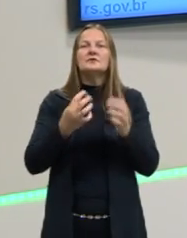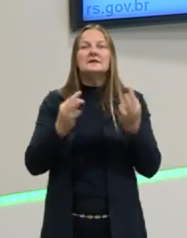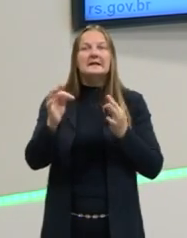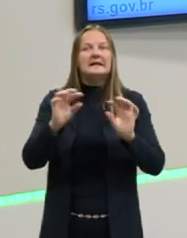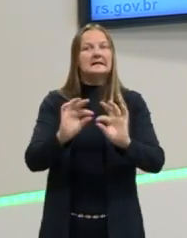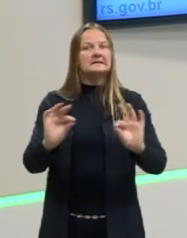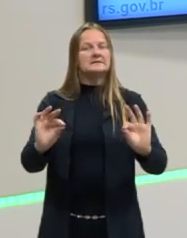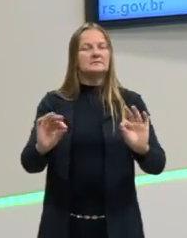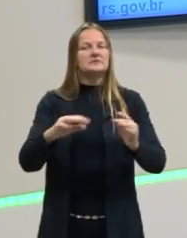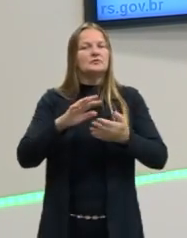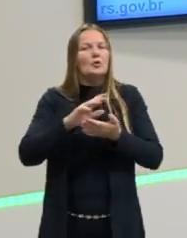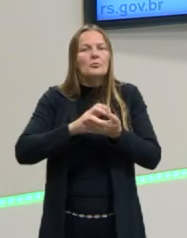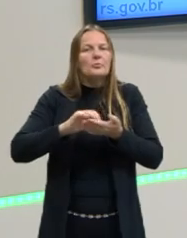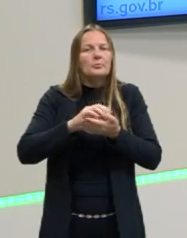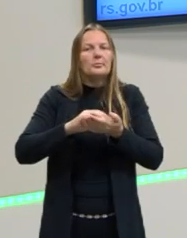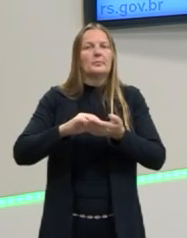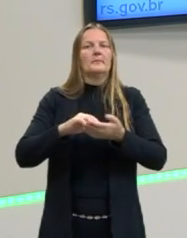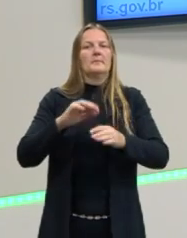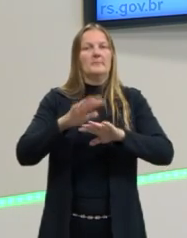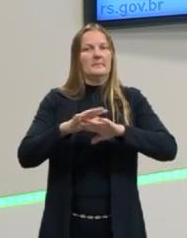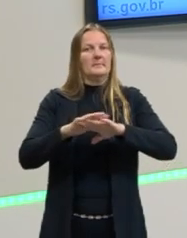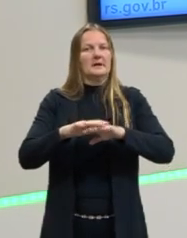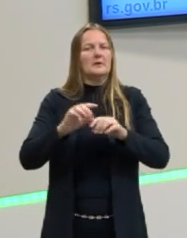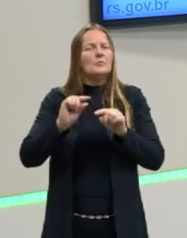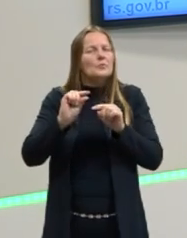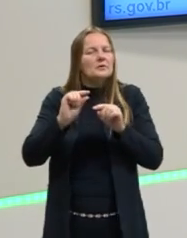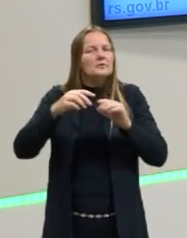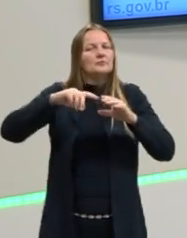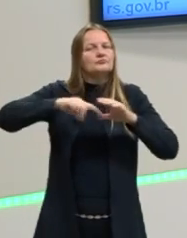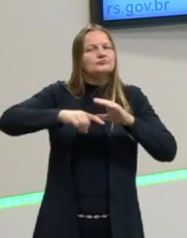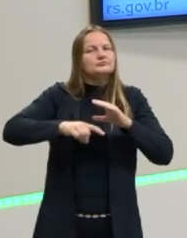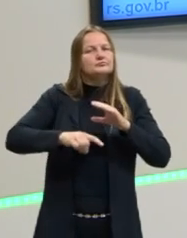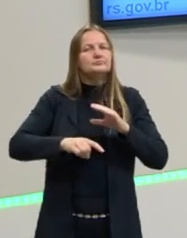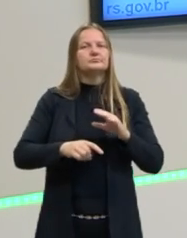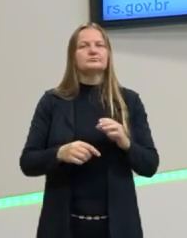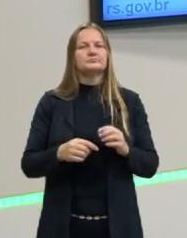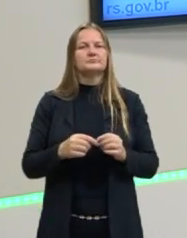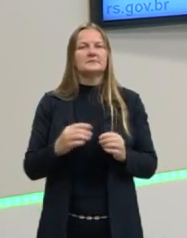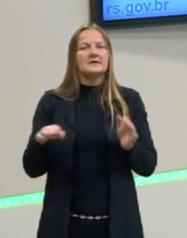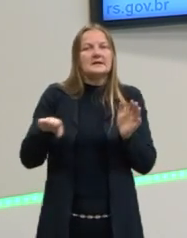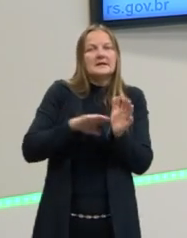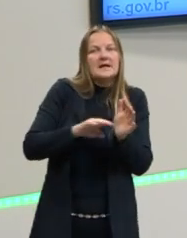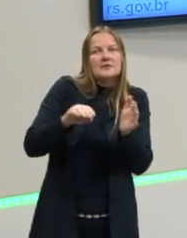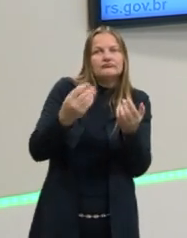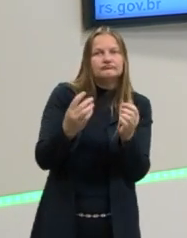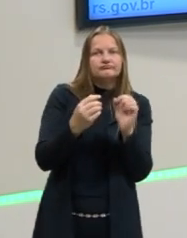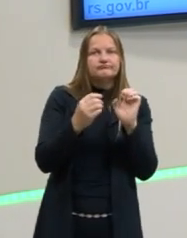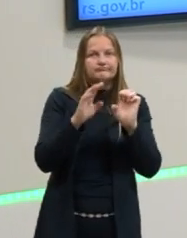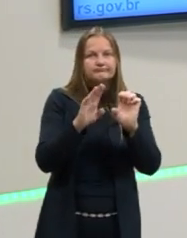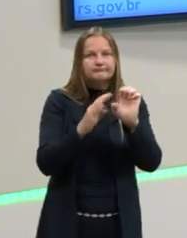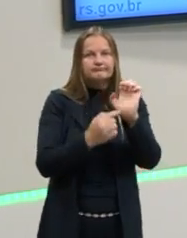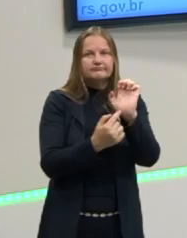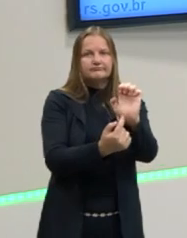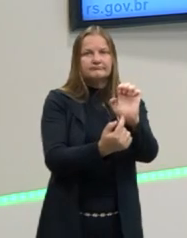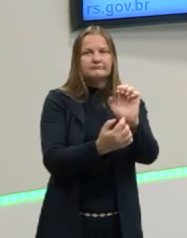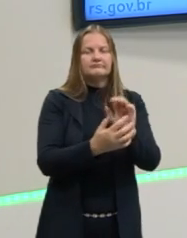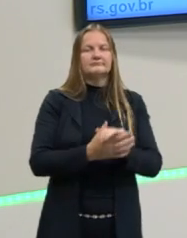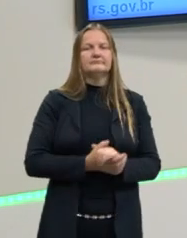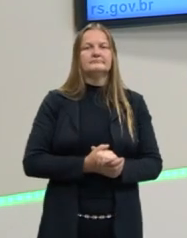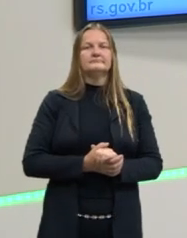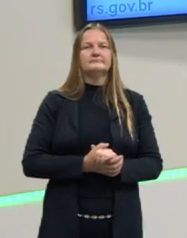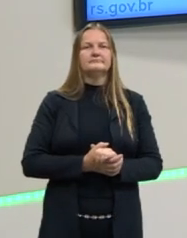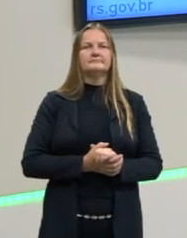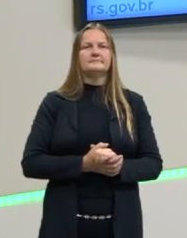mais simples de matemática que a gente conhece, tá? Ela é um pouquinho mais difícil da gente chegar nela, tá? Mas o que a gente pode fazer